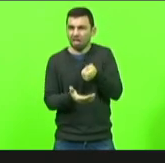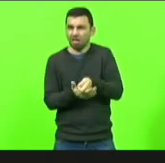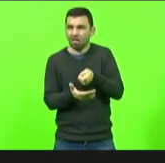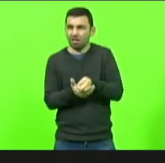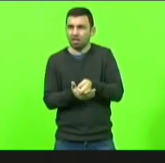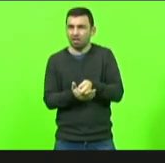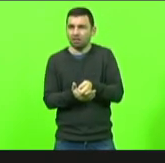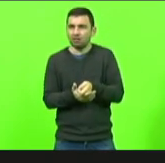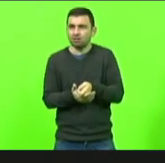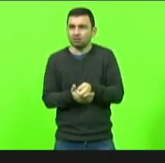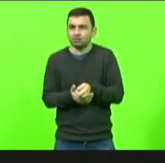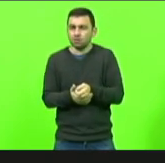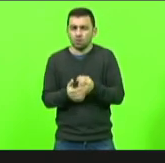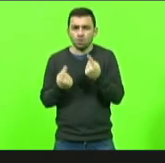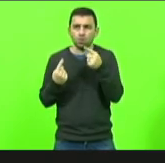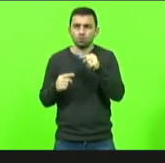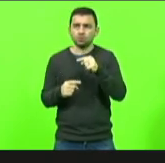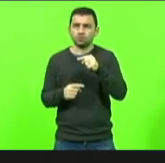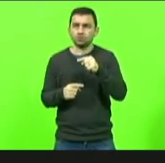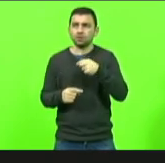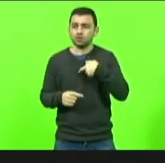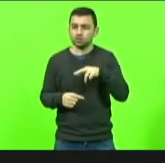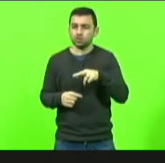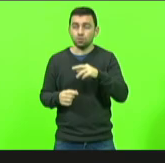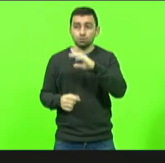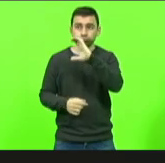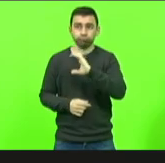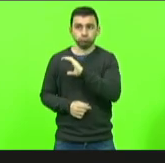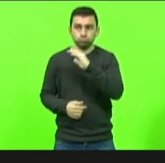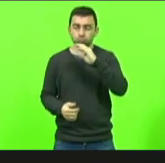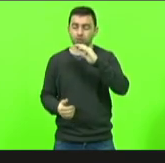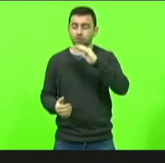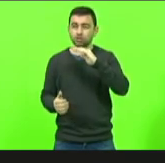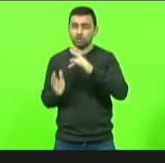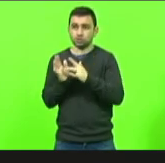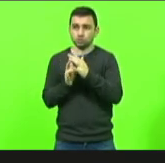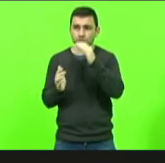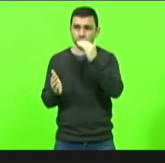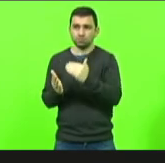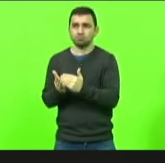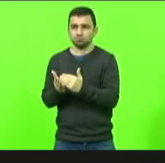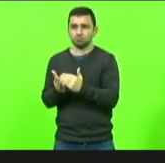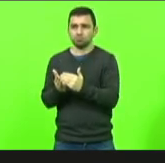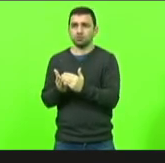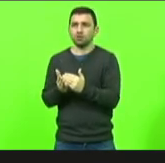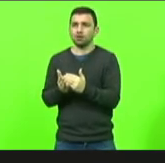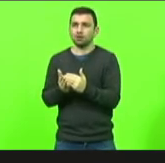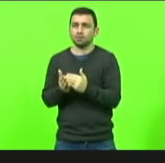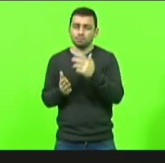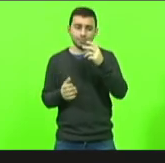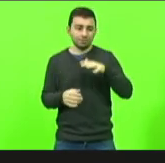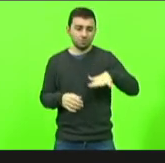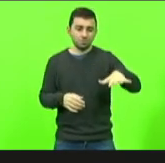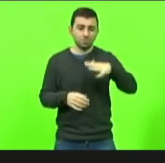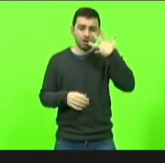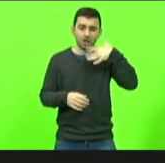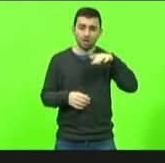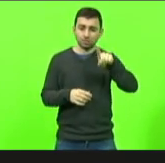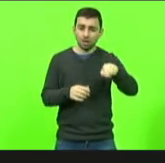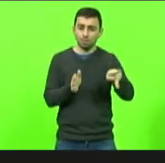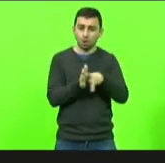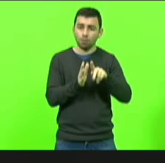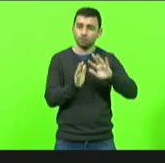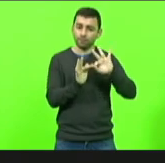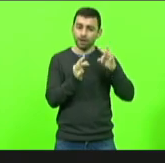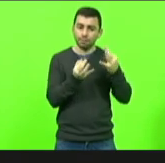antagônicos ao que prega o cristianismo a crianças que participam e são de famílias cristãs ou seja